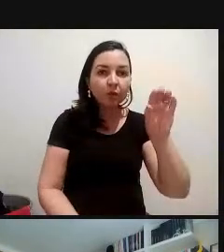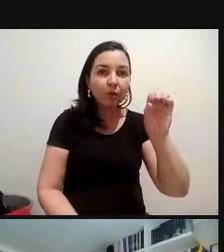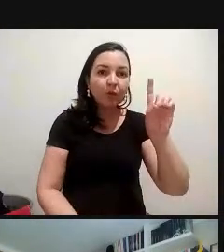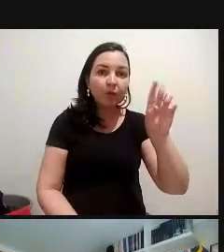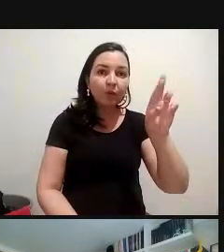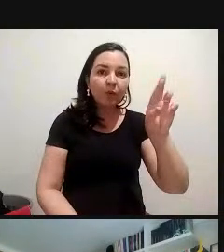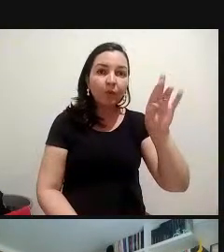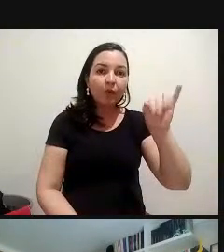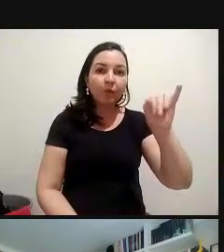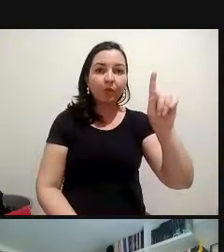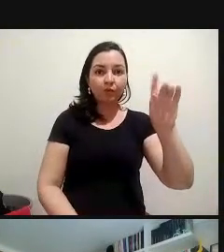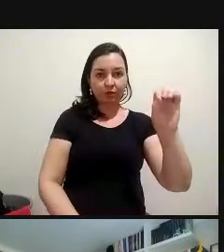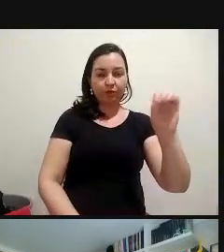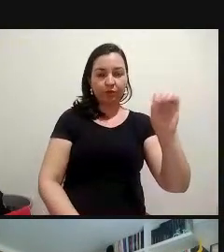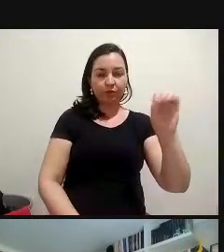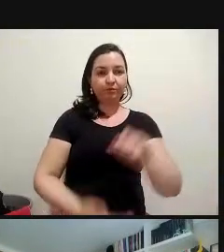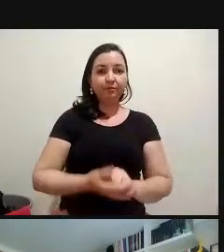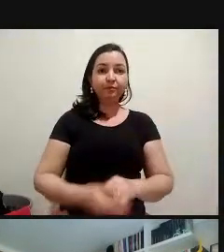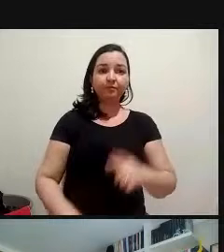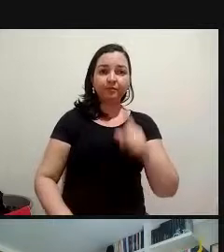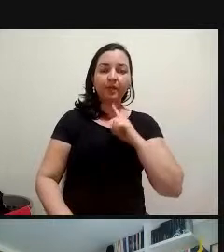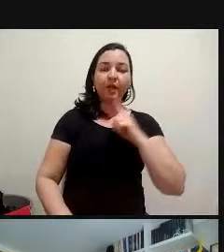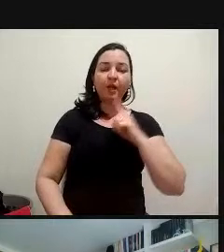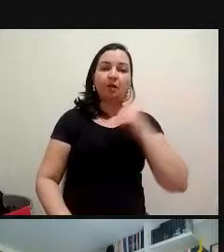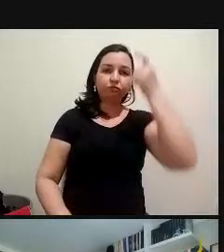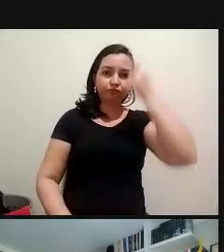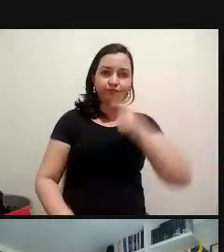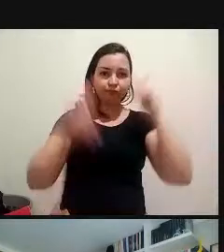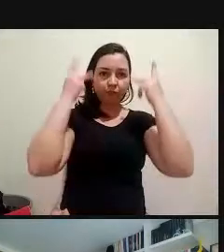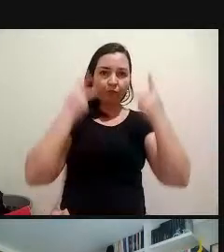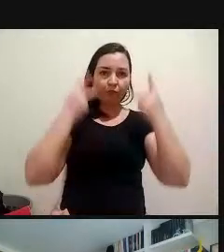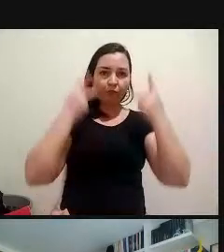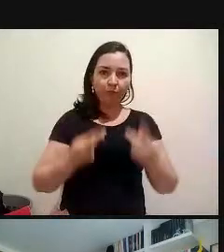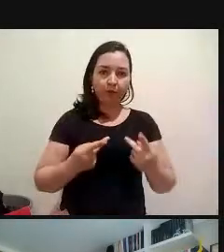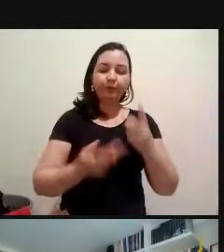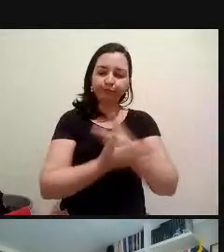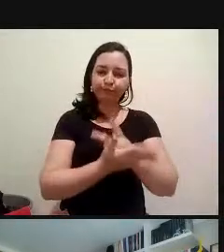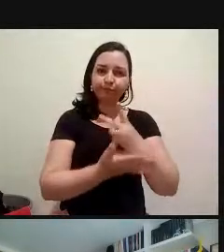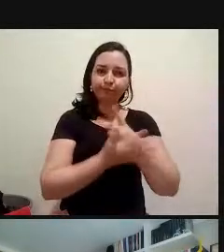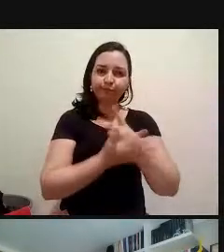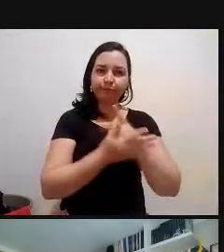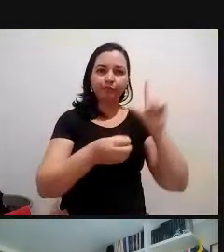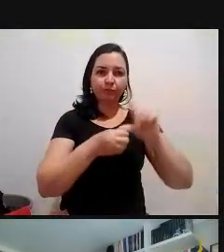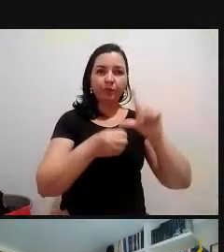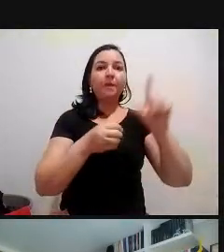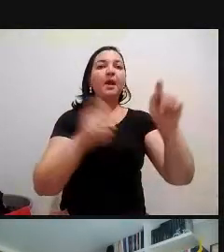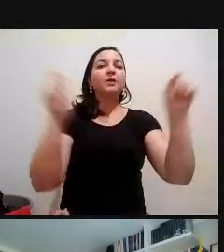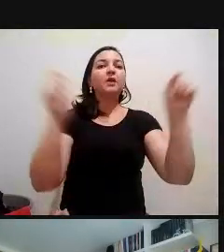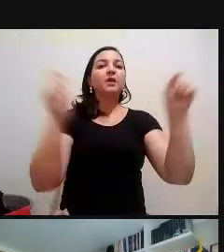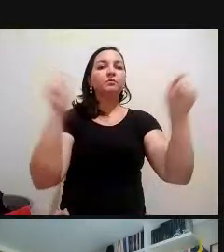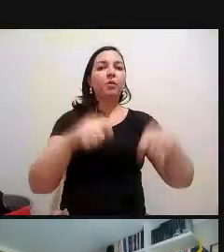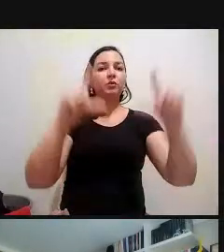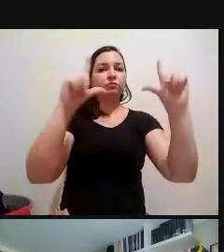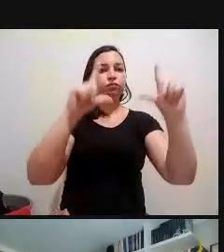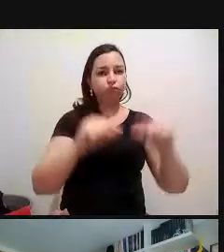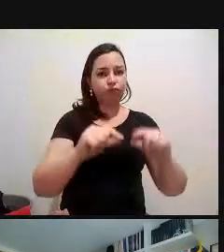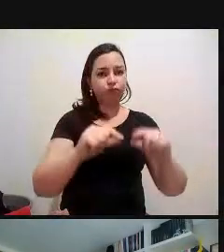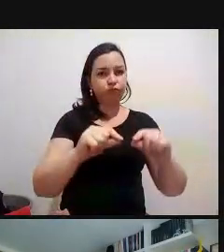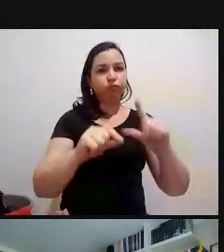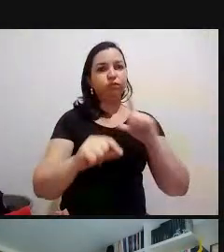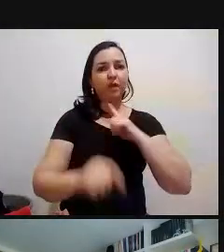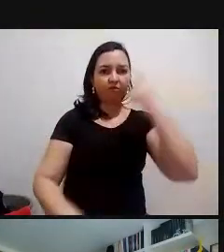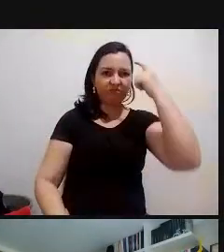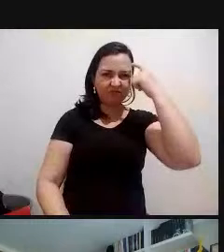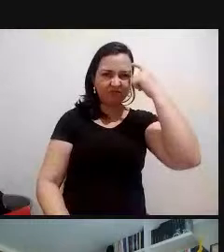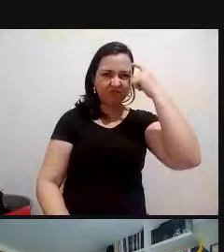enquanto o ser humano existir, ele produzirá lixo, mas podemos reduzir ao máximo o principal motivo desses problemas, seria a falta de consciência